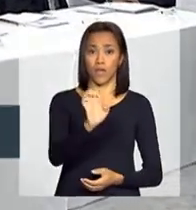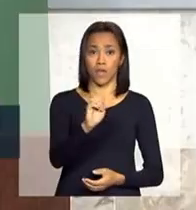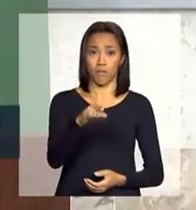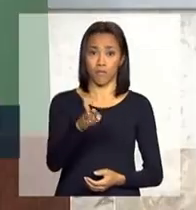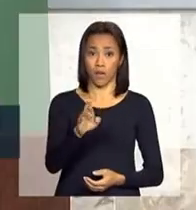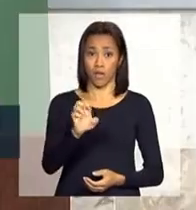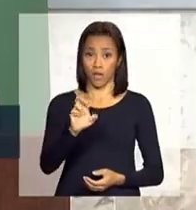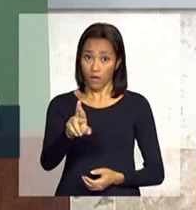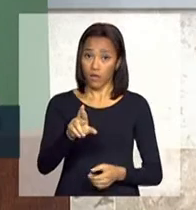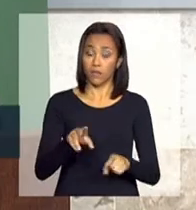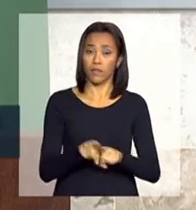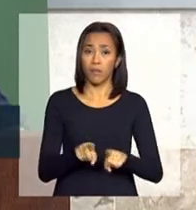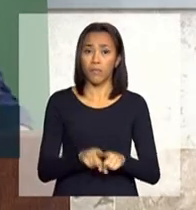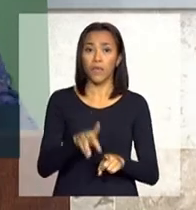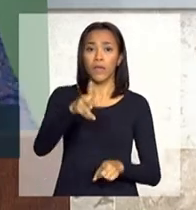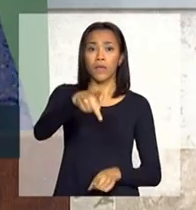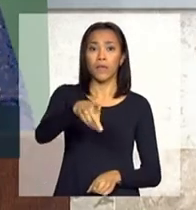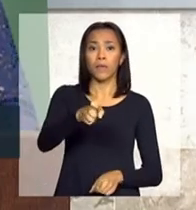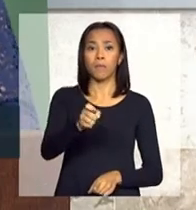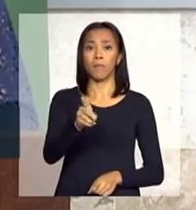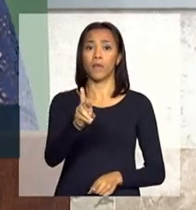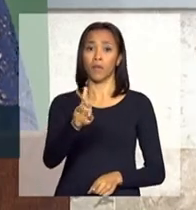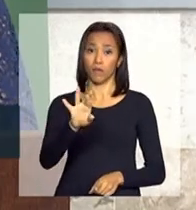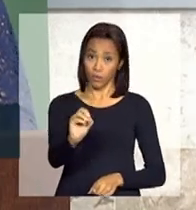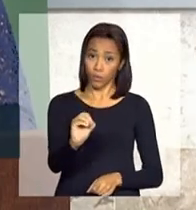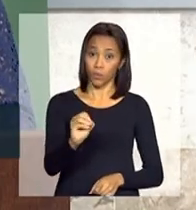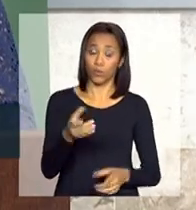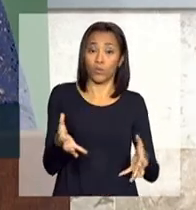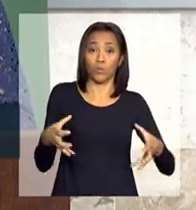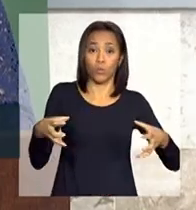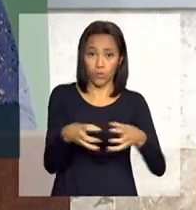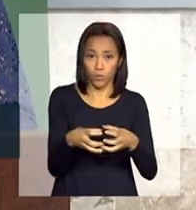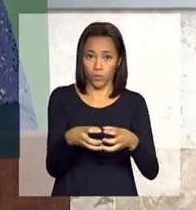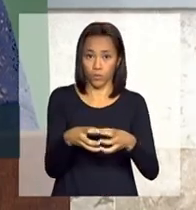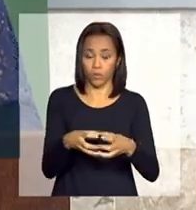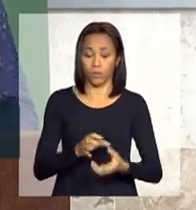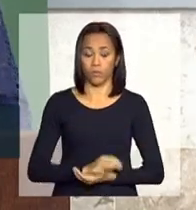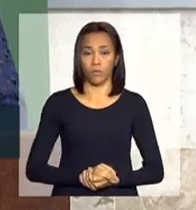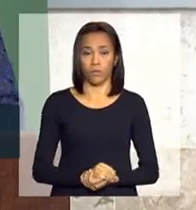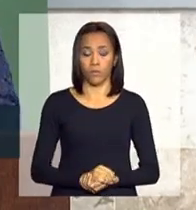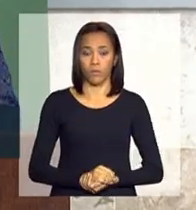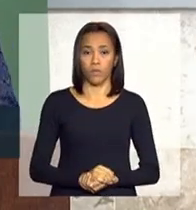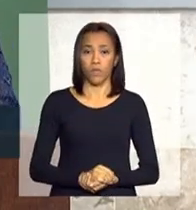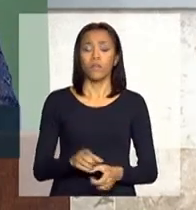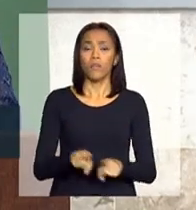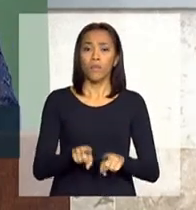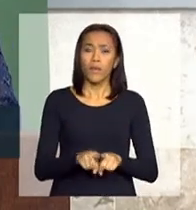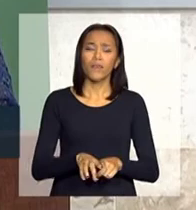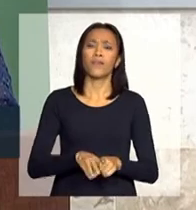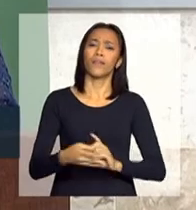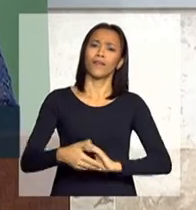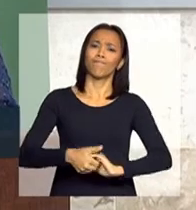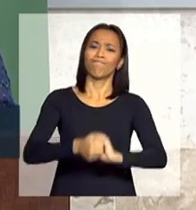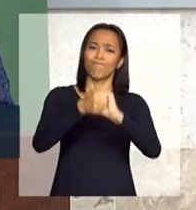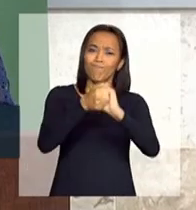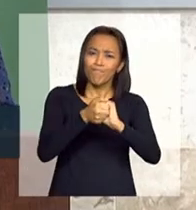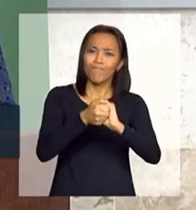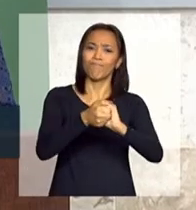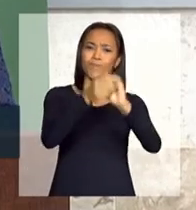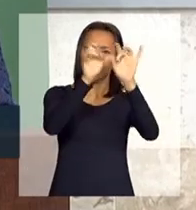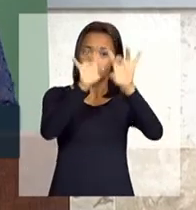e o Pedro Bongchowski, do Grupo Ultra. Queria dirigir um cumprimento especial